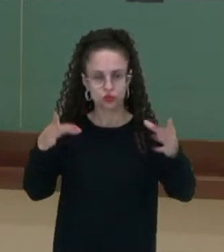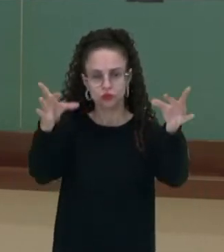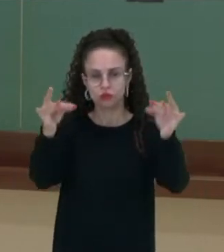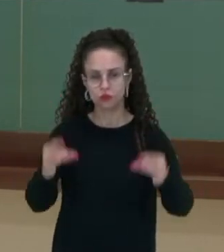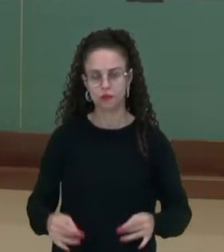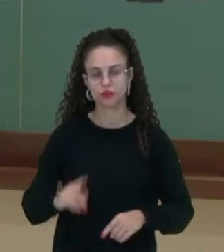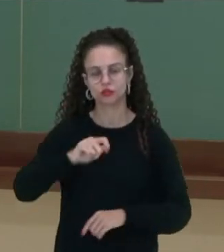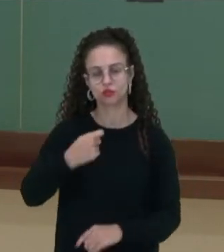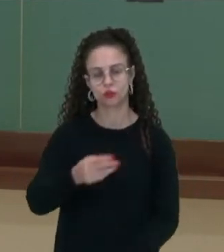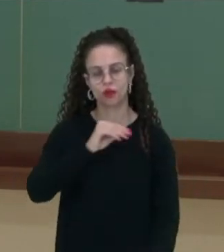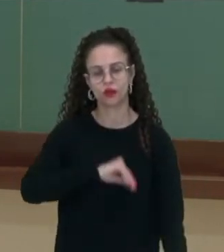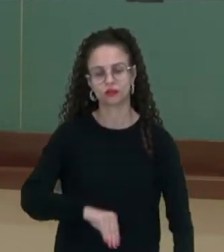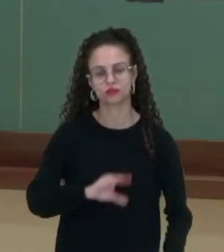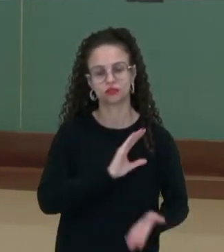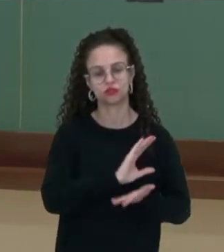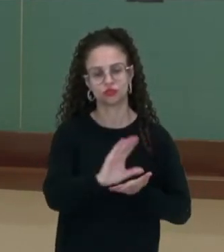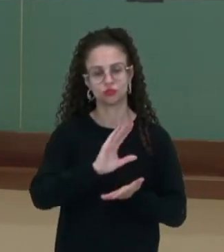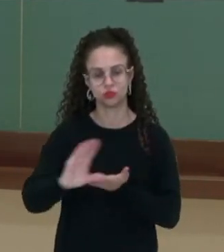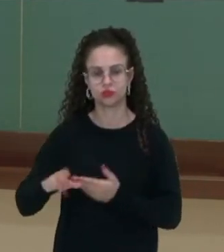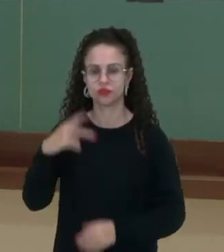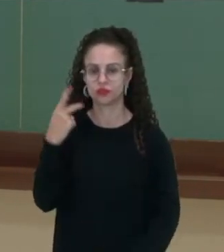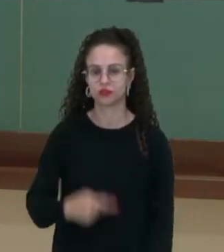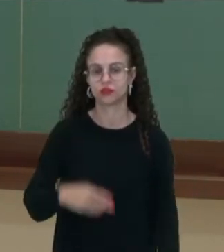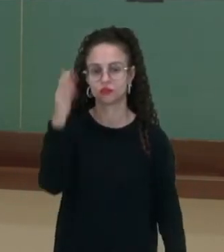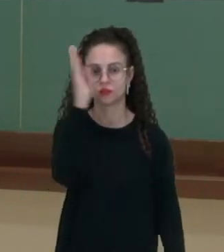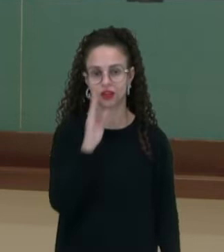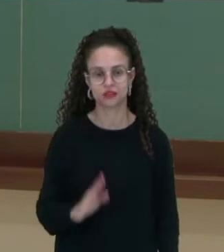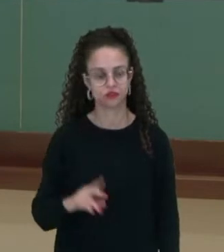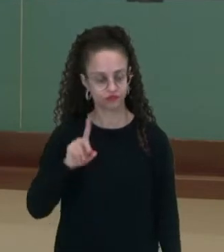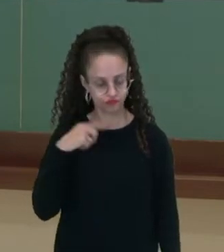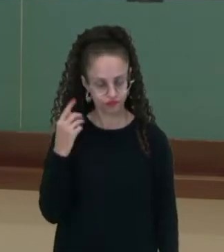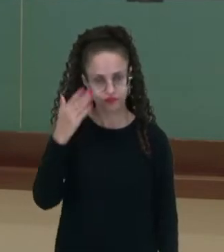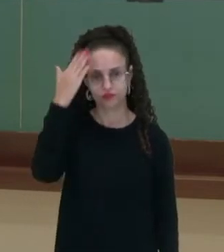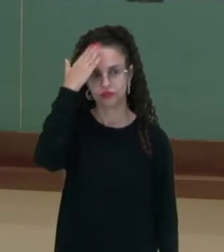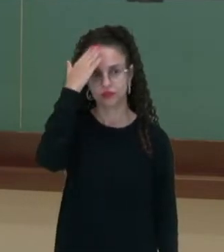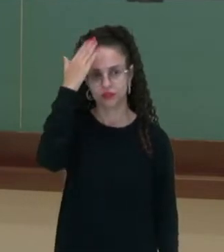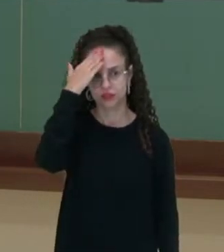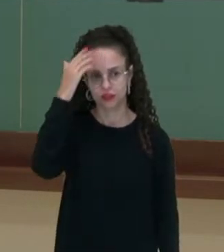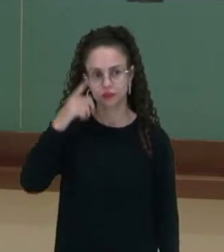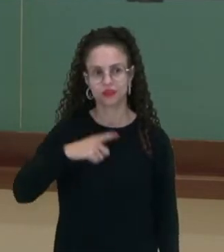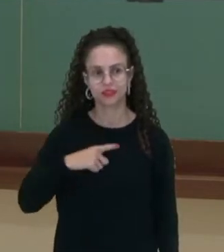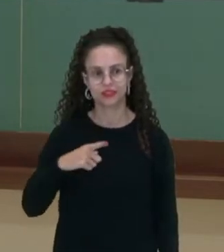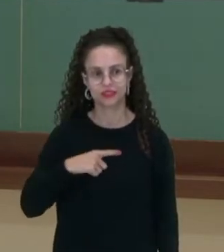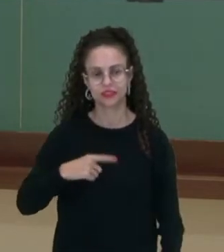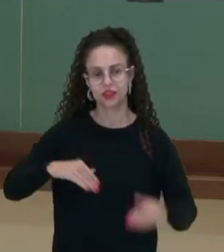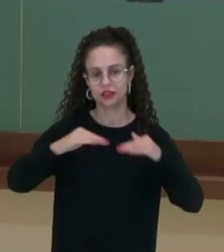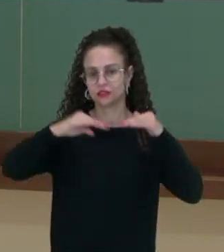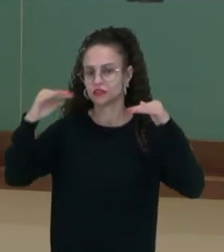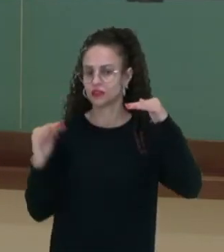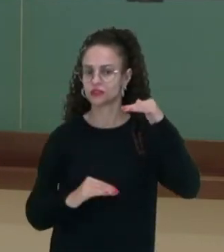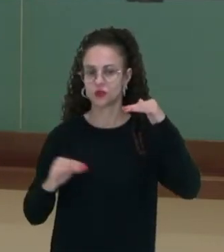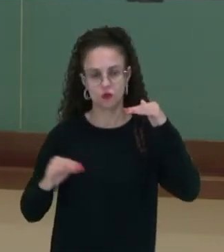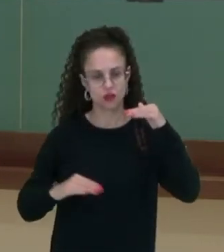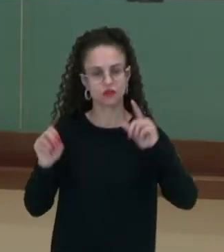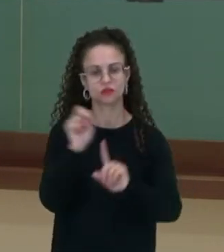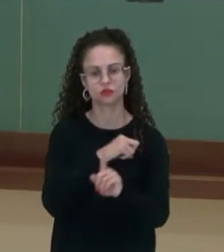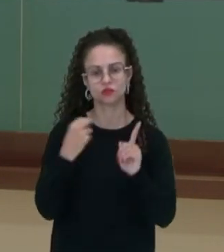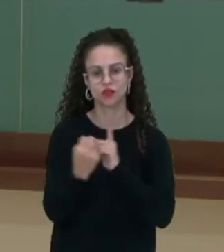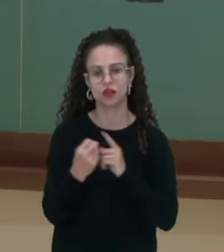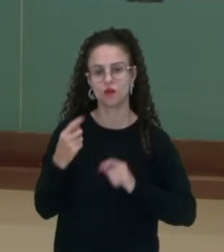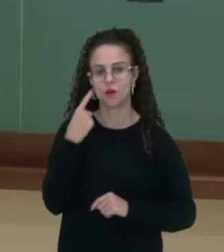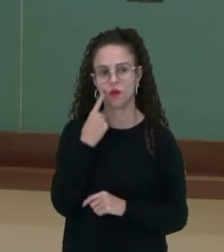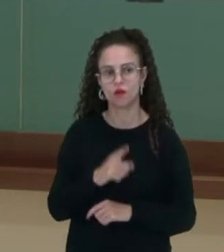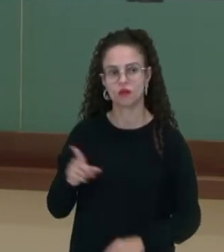distribuição de renda de um país. O Brasil, nós sabemos, que um país que tem a distribuição de renda de forma desigual, conforme ilustrado nessa